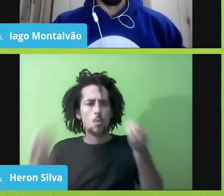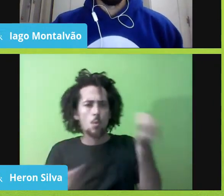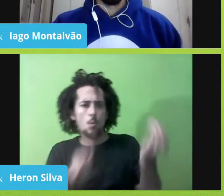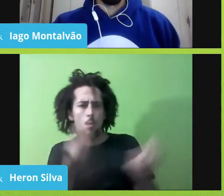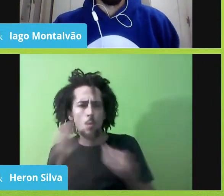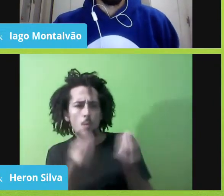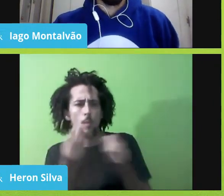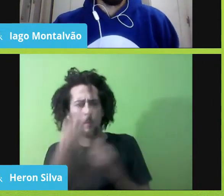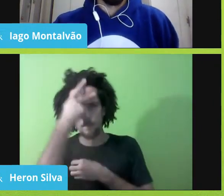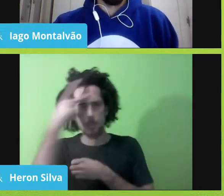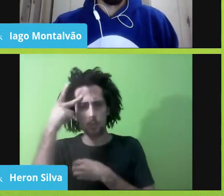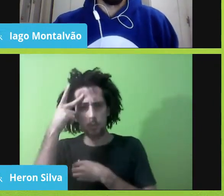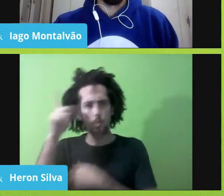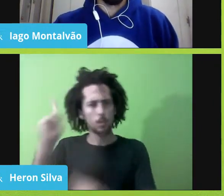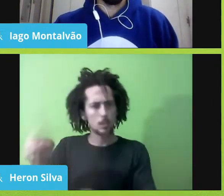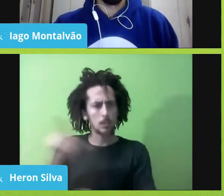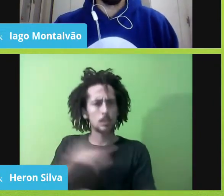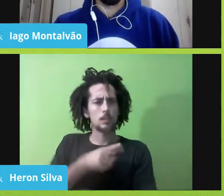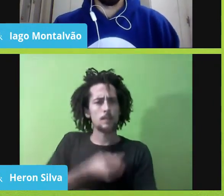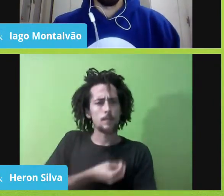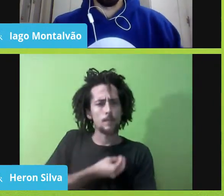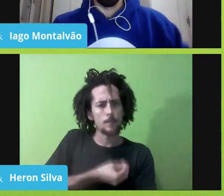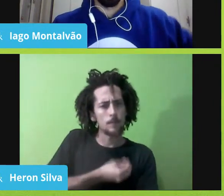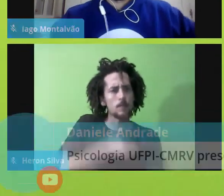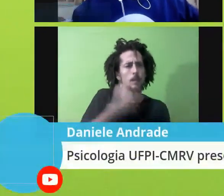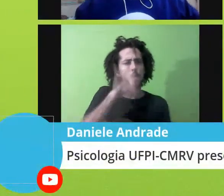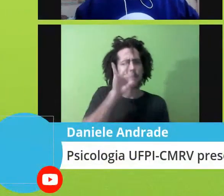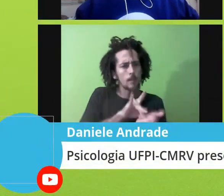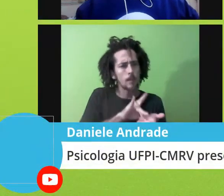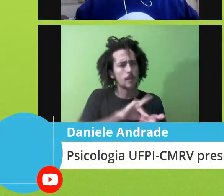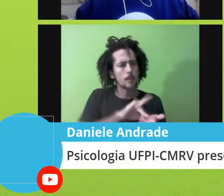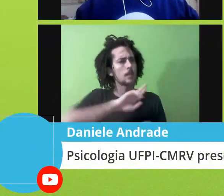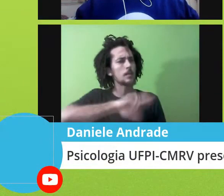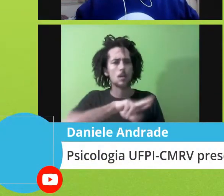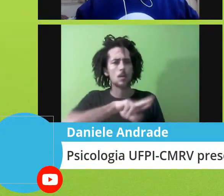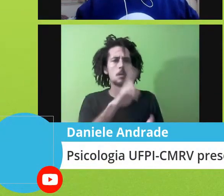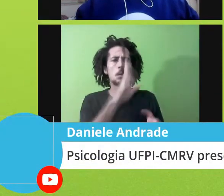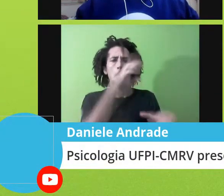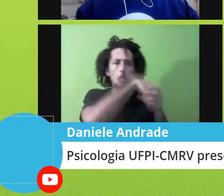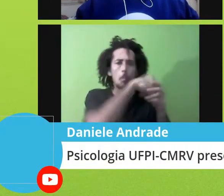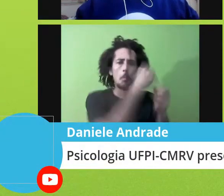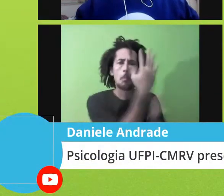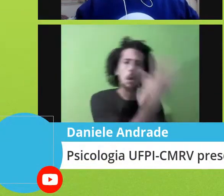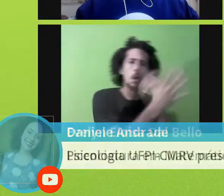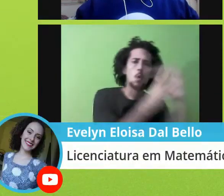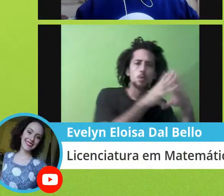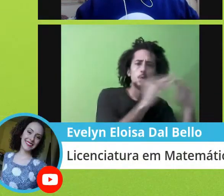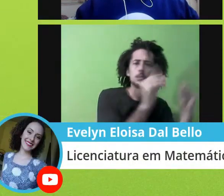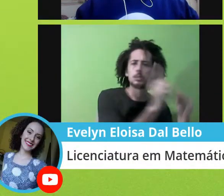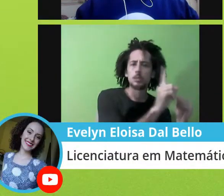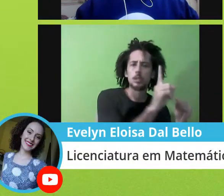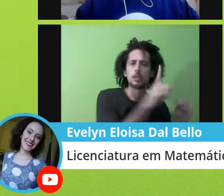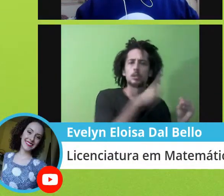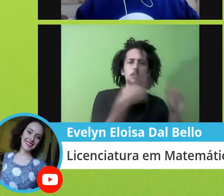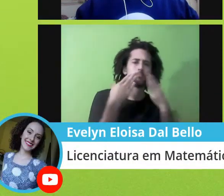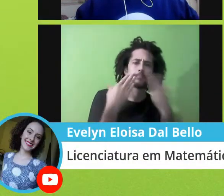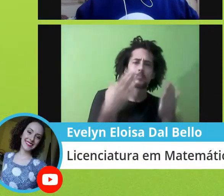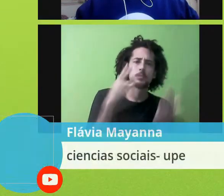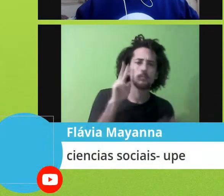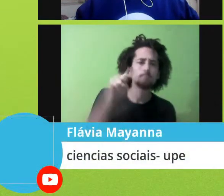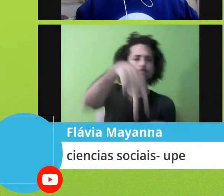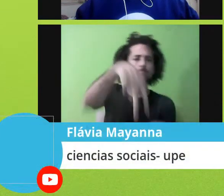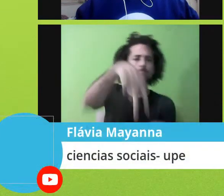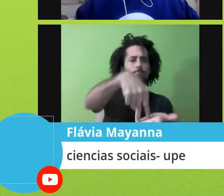pessoas existem, elas existem, são reais, elas não estavam na floresta, não tinham sumido no começo dessa história do Brasil,